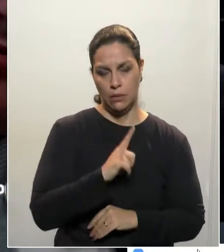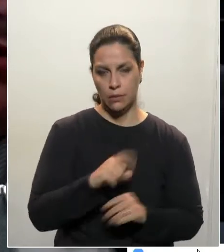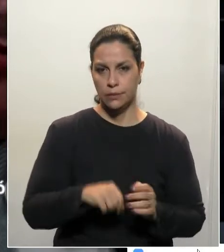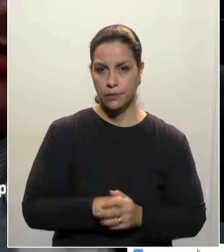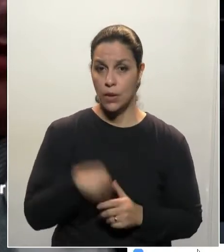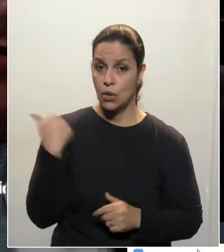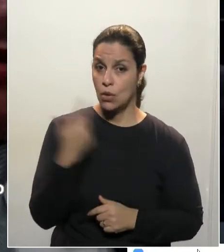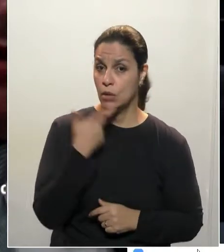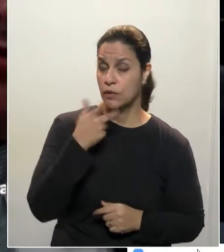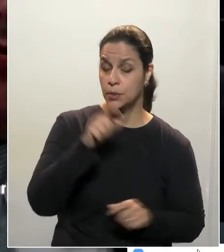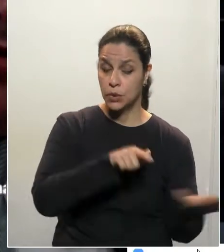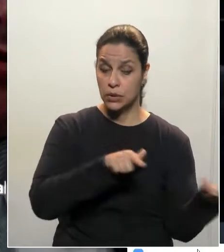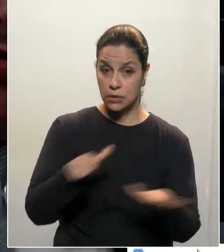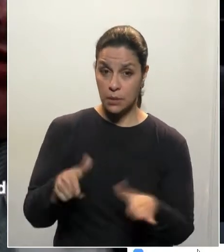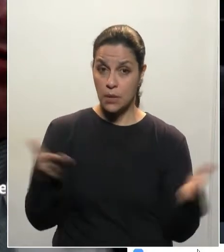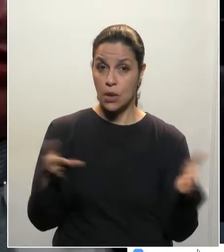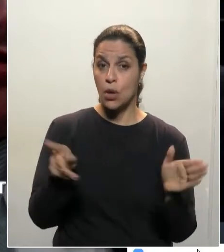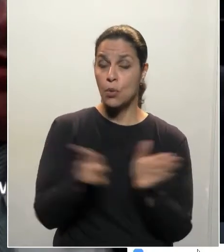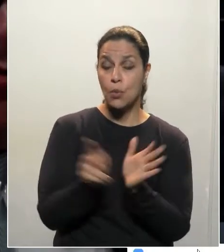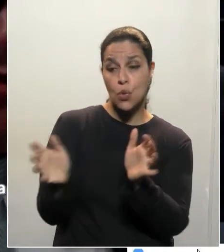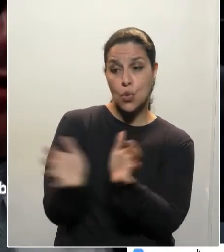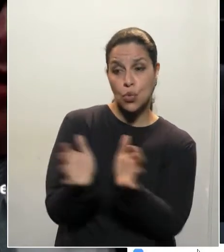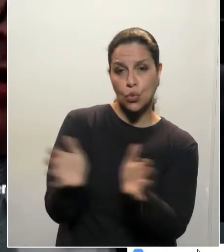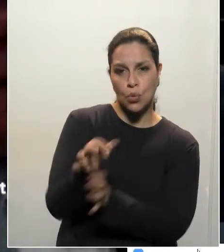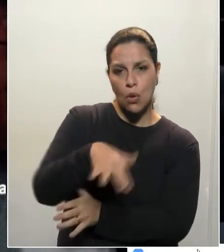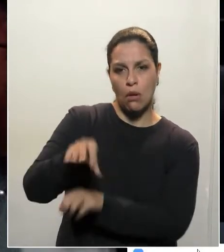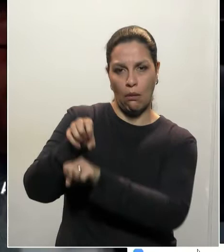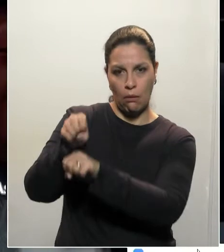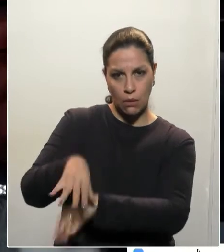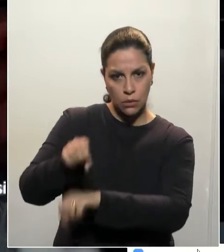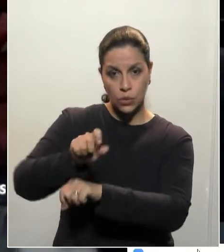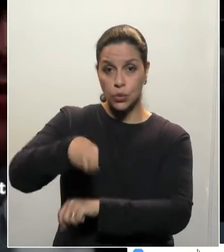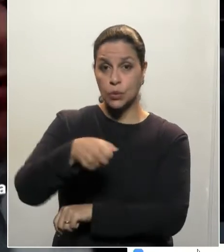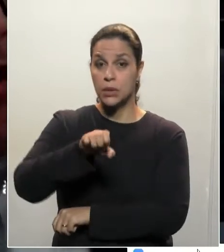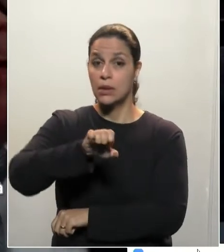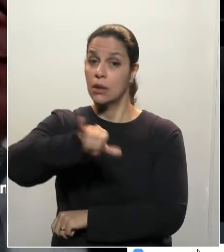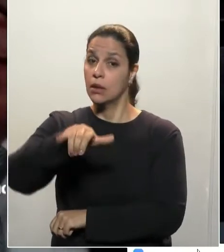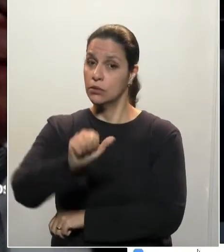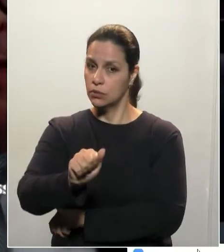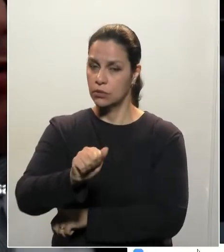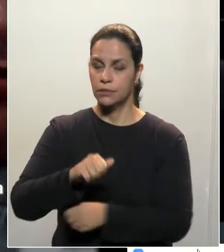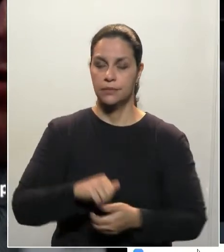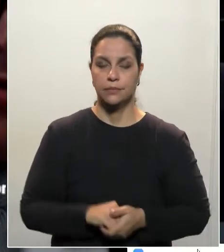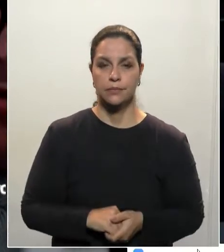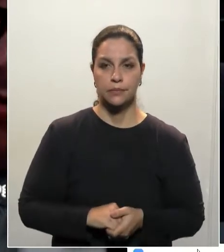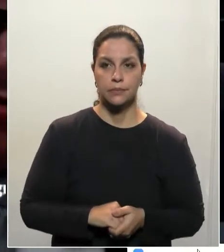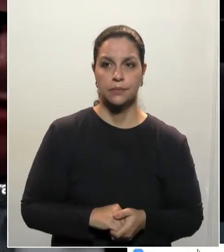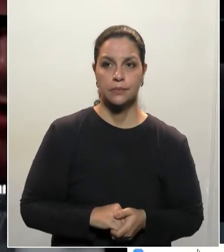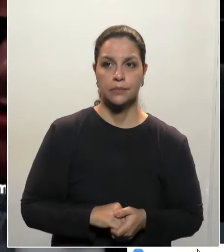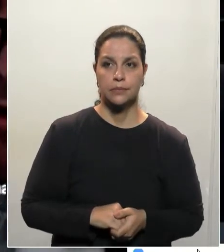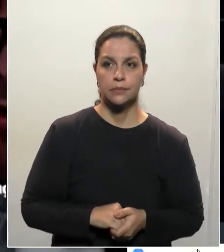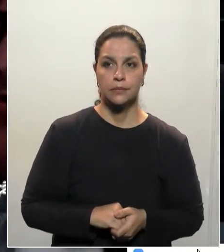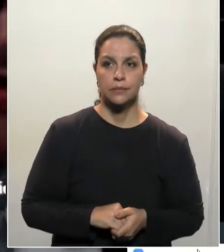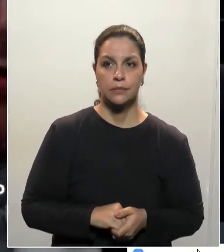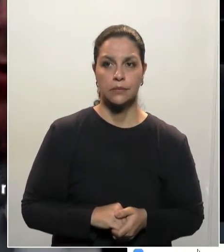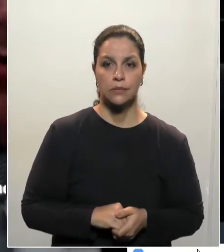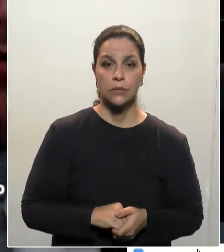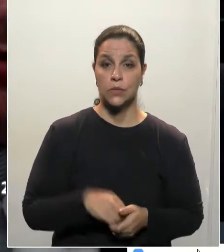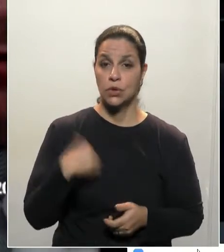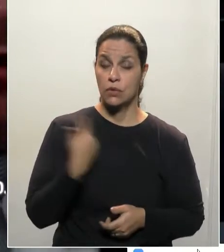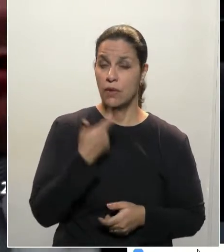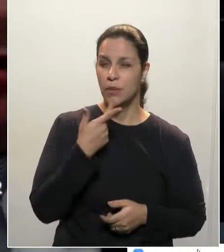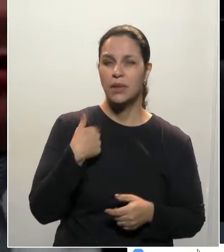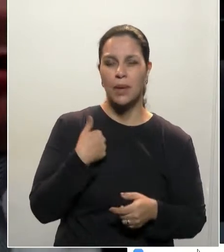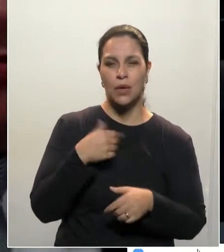Nós tratamos o tema essa semana, no âmbito da Comissão de Educação, em relação aos erges, né, os jovens e